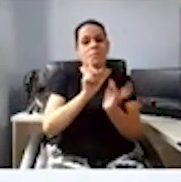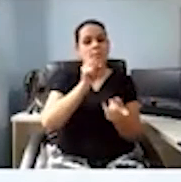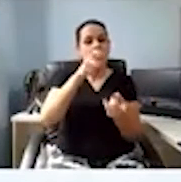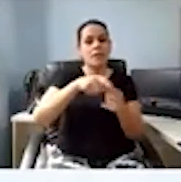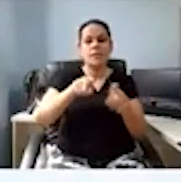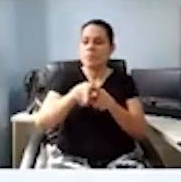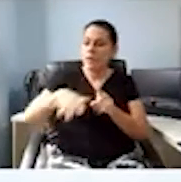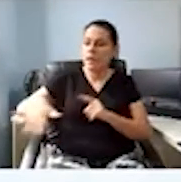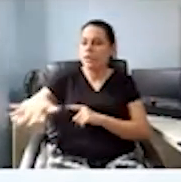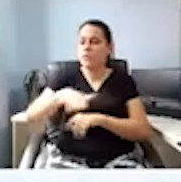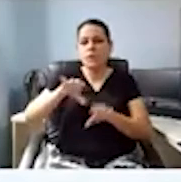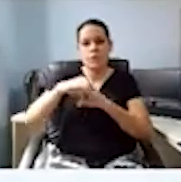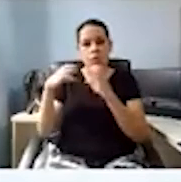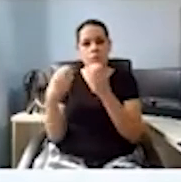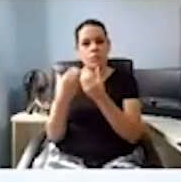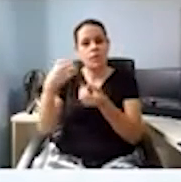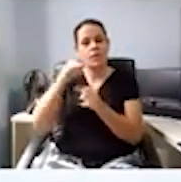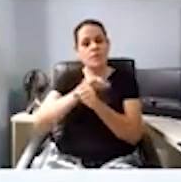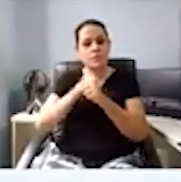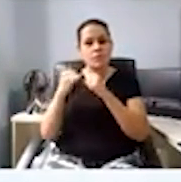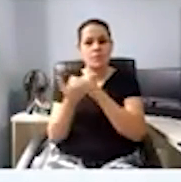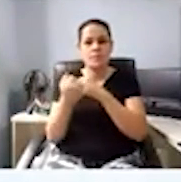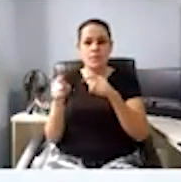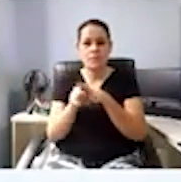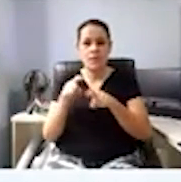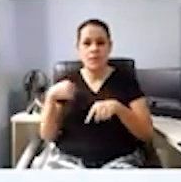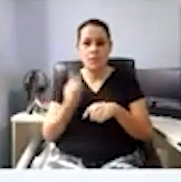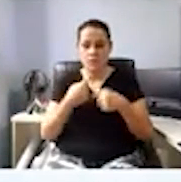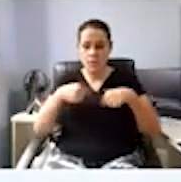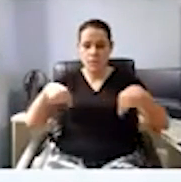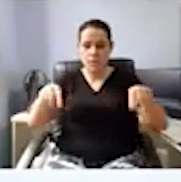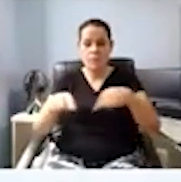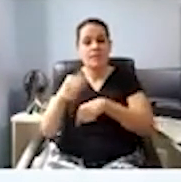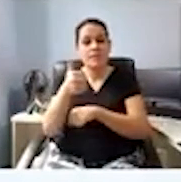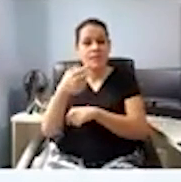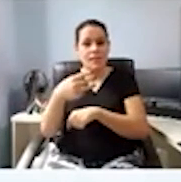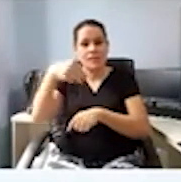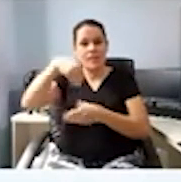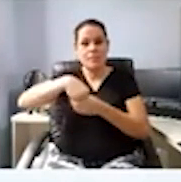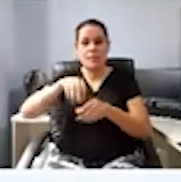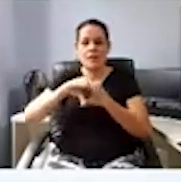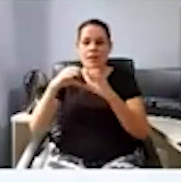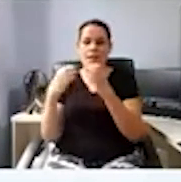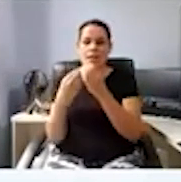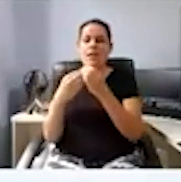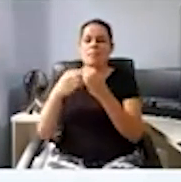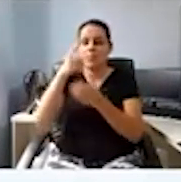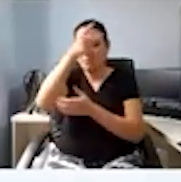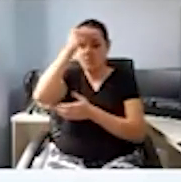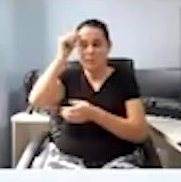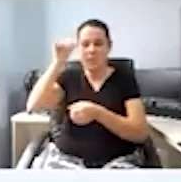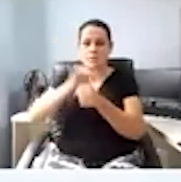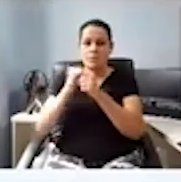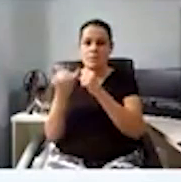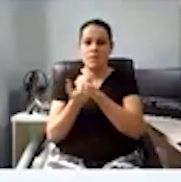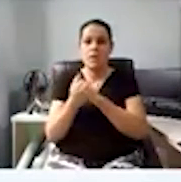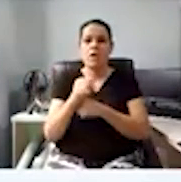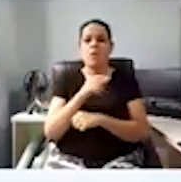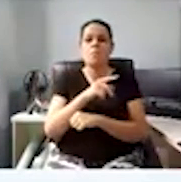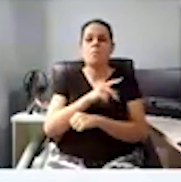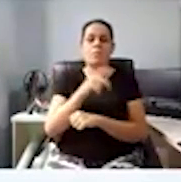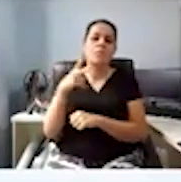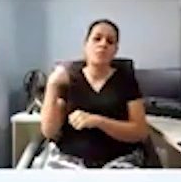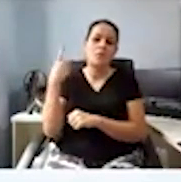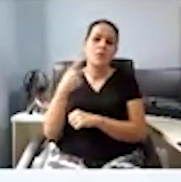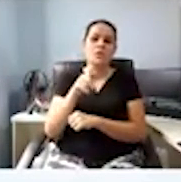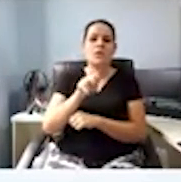comunidade de São José dos Pinhais aí. É o gabinete 13 aqui na Câmara Municipal de São José dos Pinhais e o gabinete do vereador Denilso Grilo.